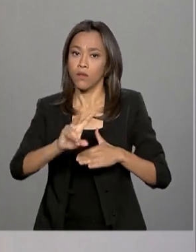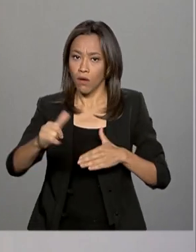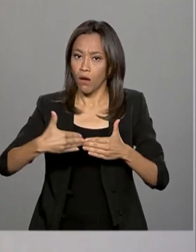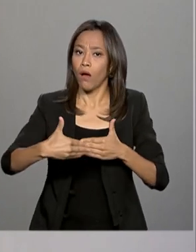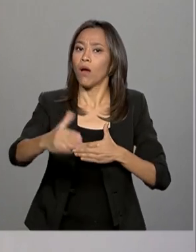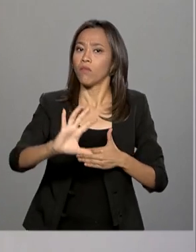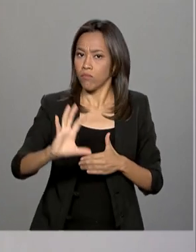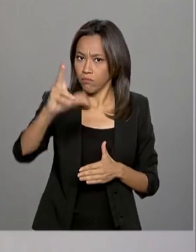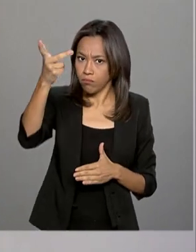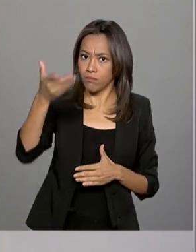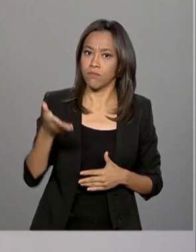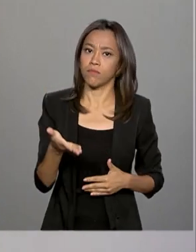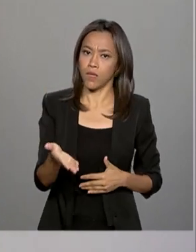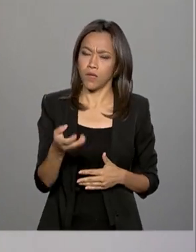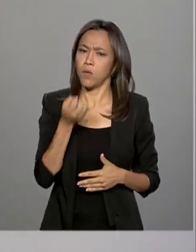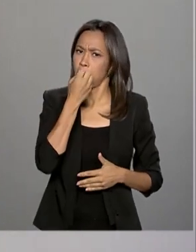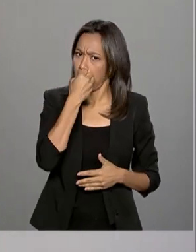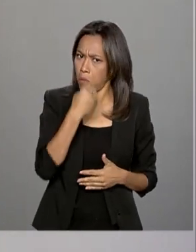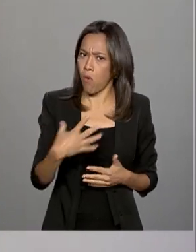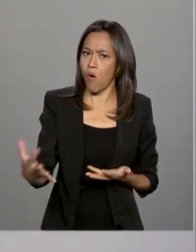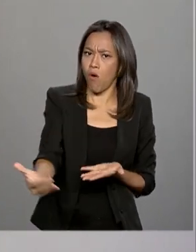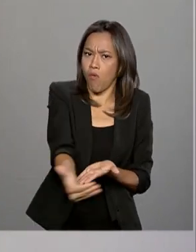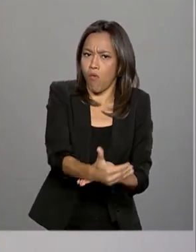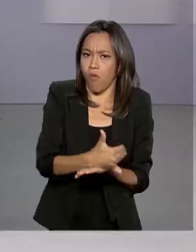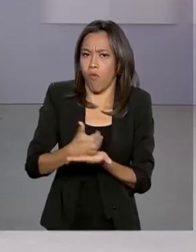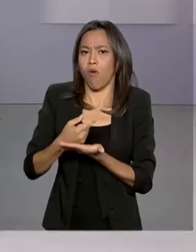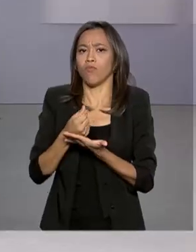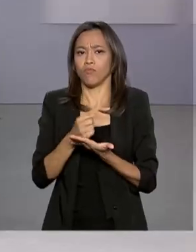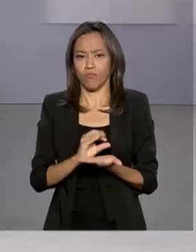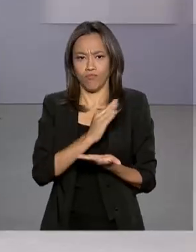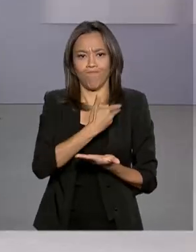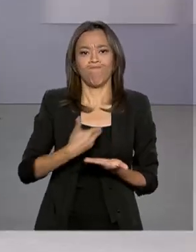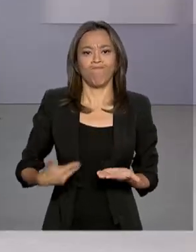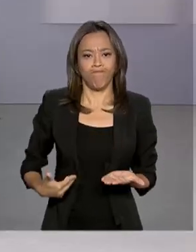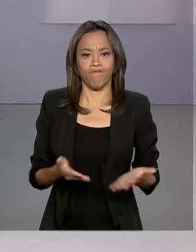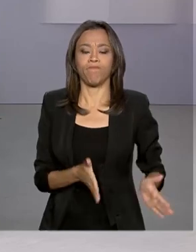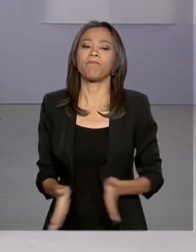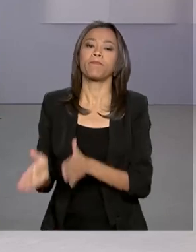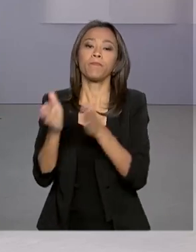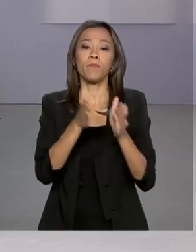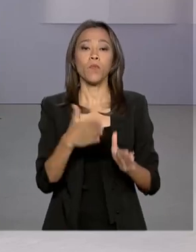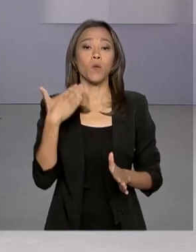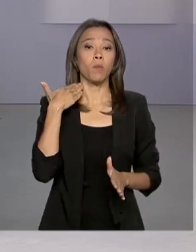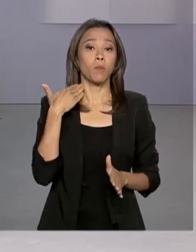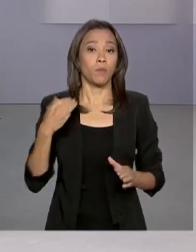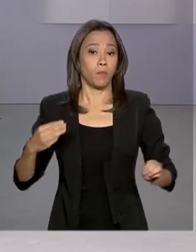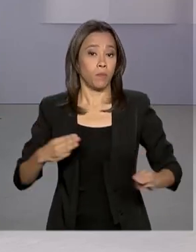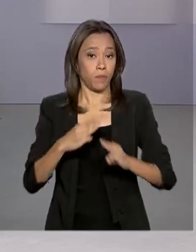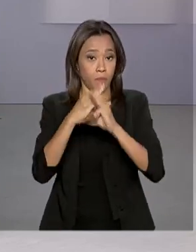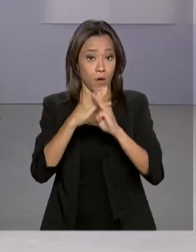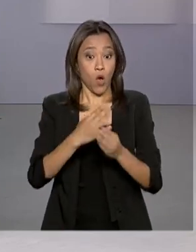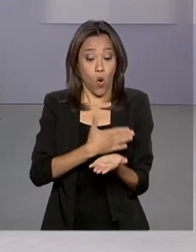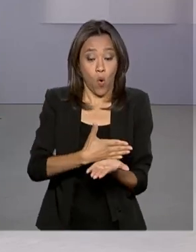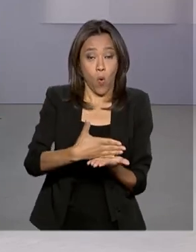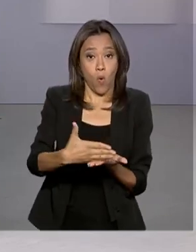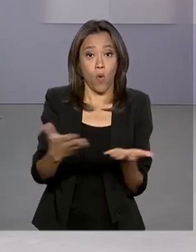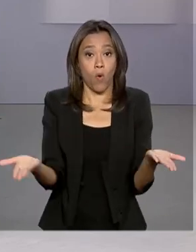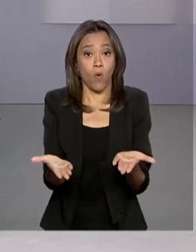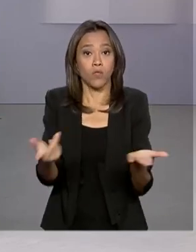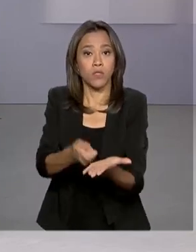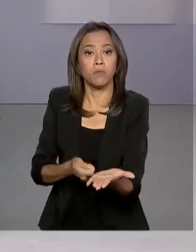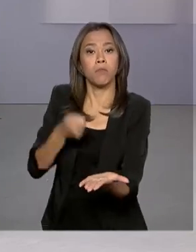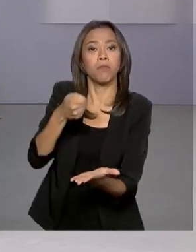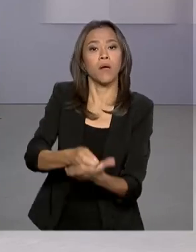imaginar aí uma boa arrecadação em termos de outorga. A Caixa Econômica Federal começa a pagar hoje a primeira